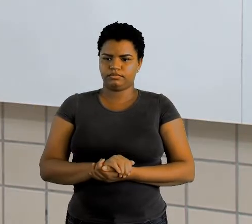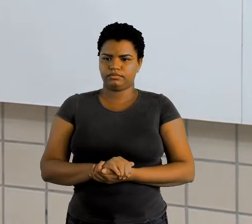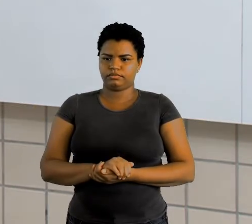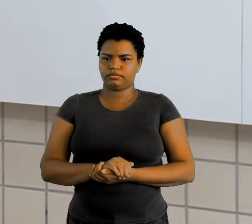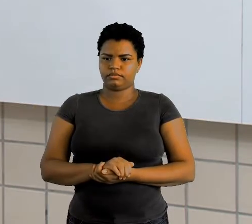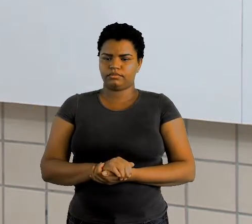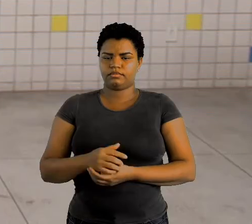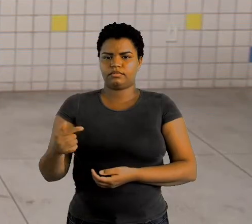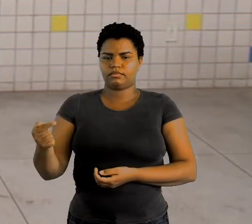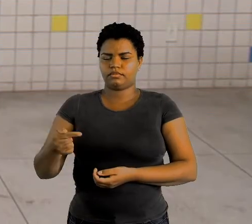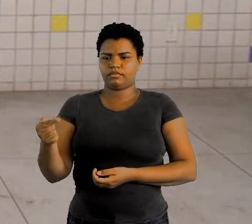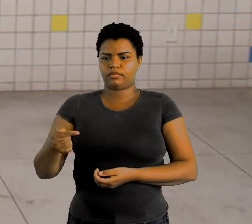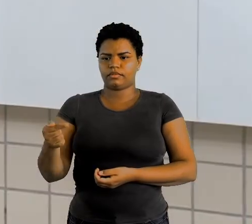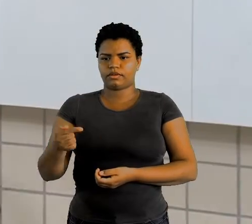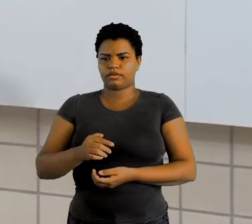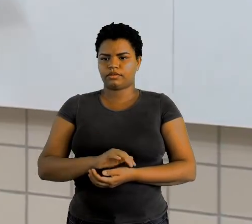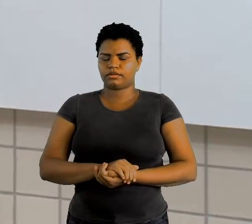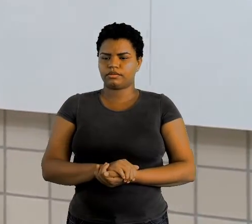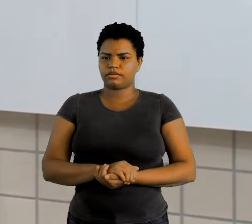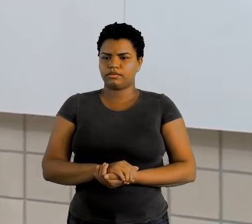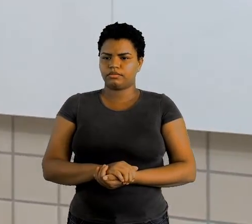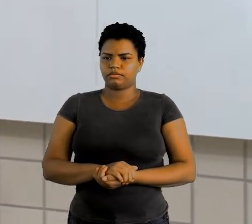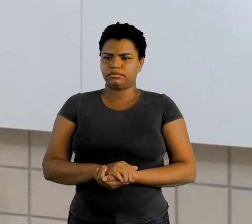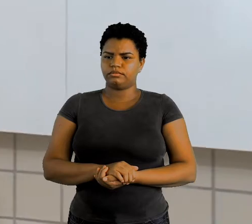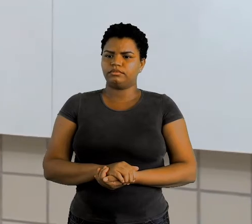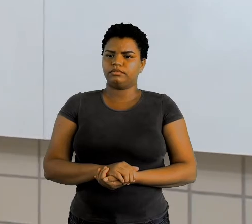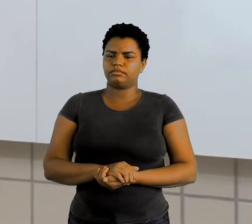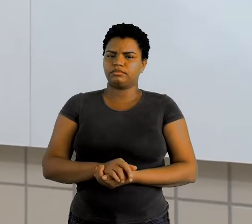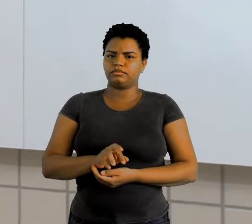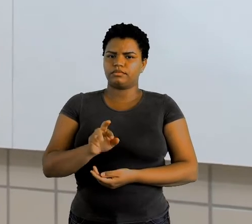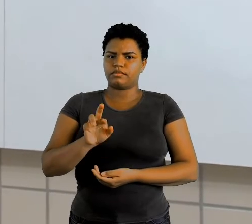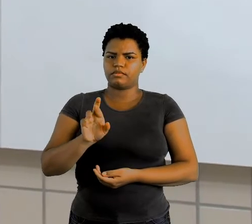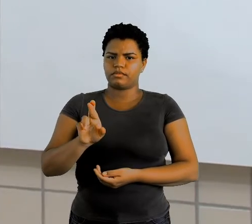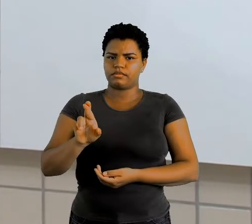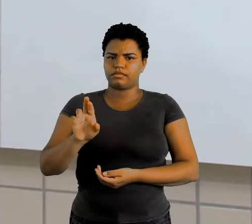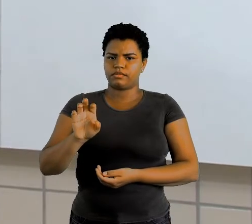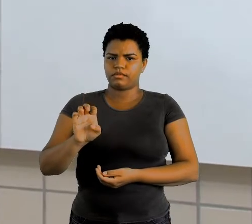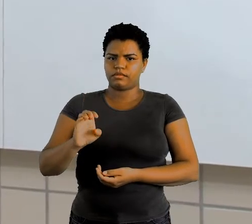Sétima palavrinha 3. Reclamava